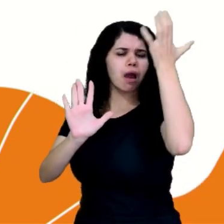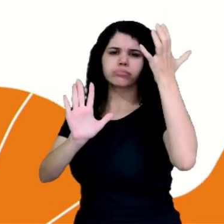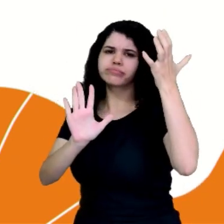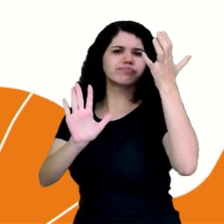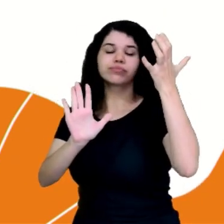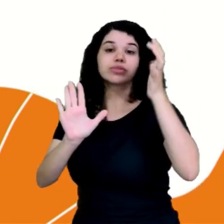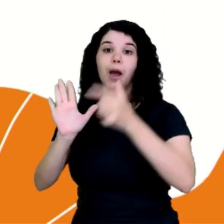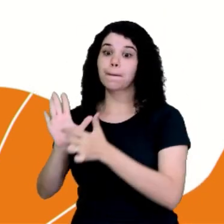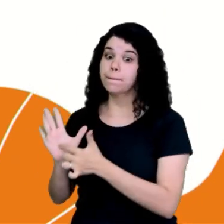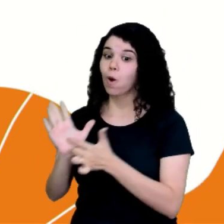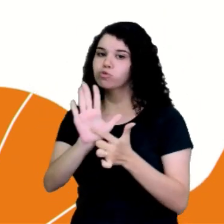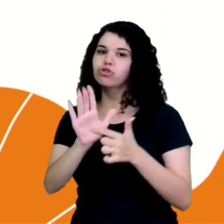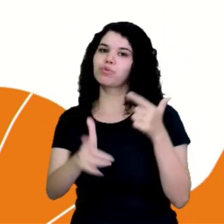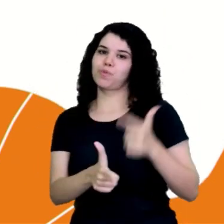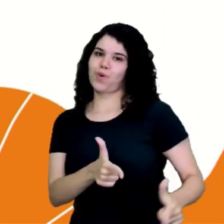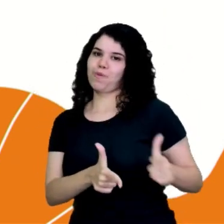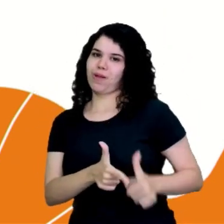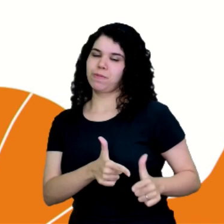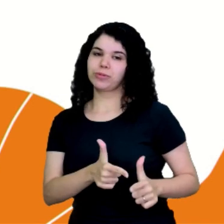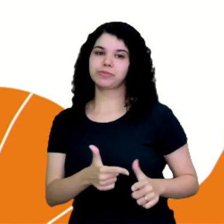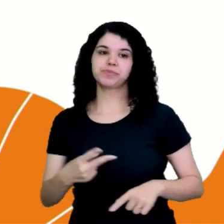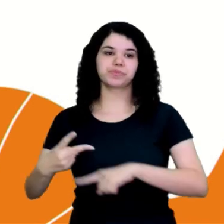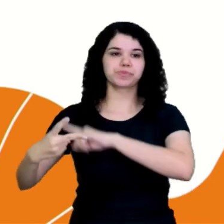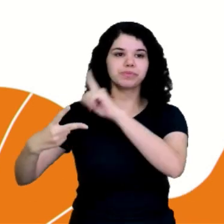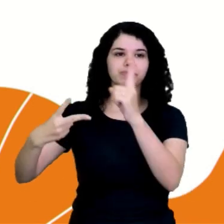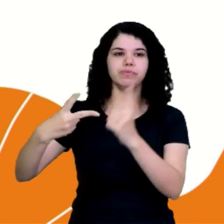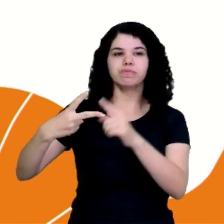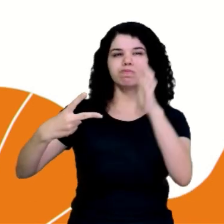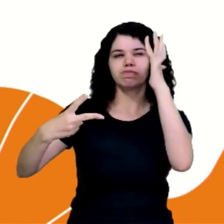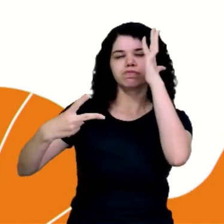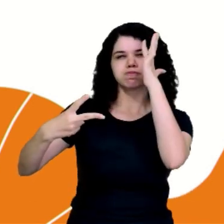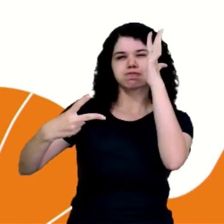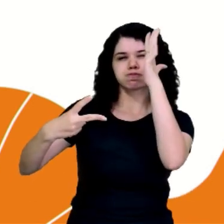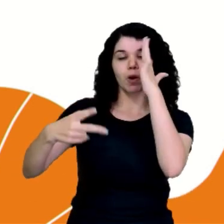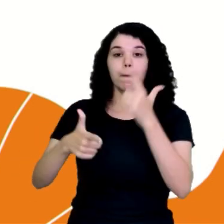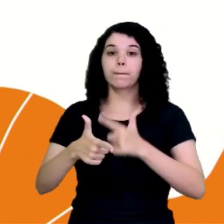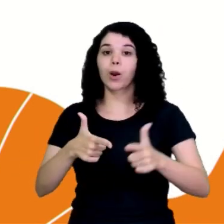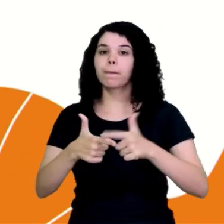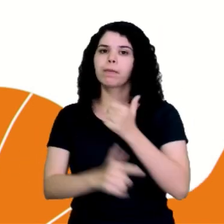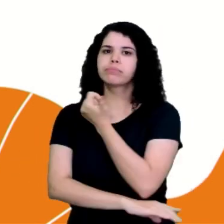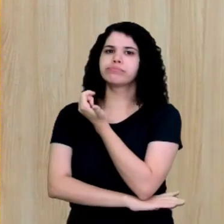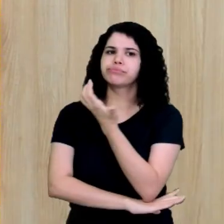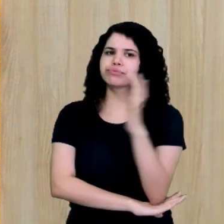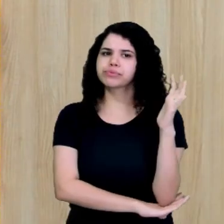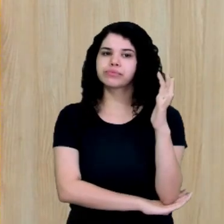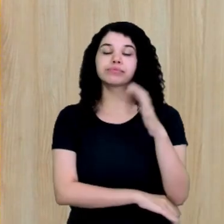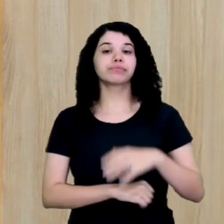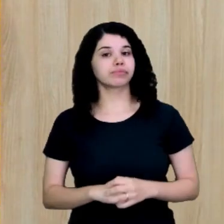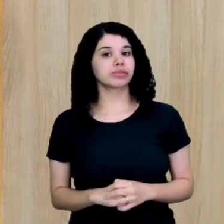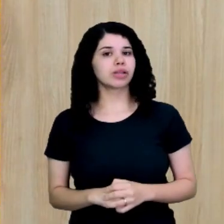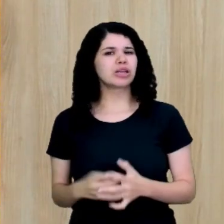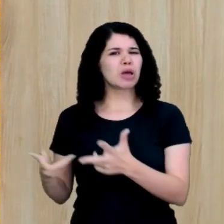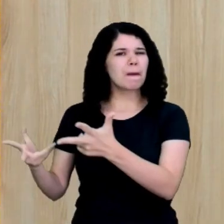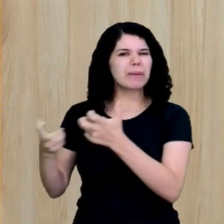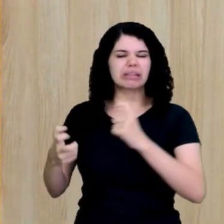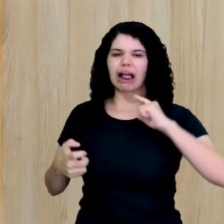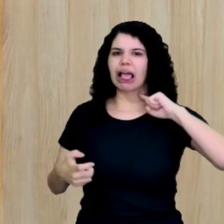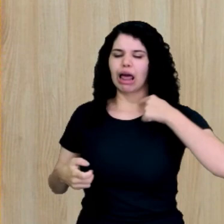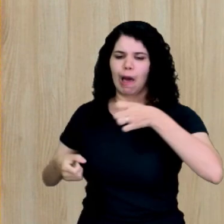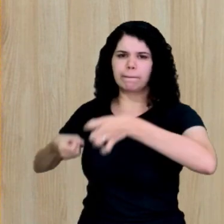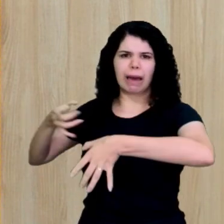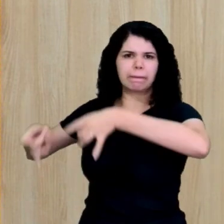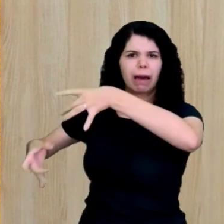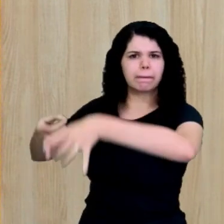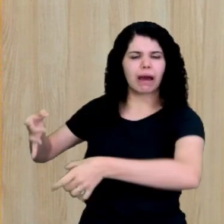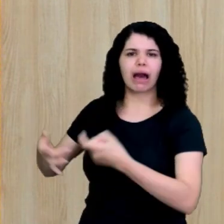nos trazendo um problema. Refletir sobre um problema ambiental. Quando a gente vê toda aquela poluição, quando a gente